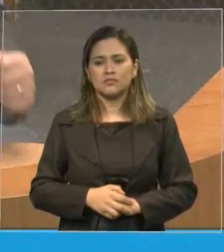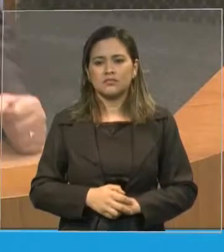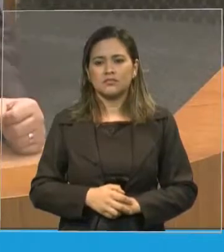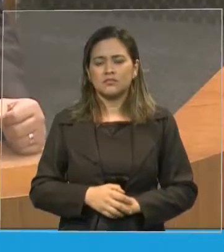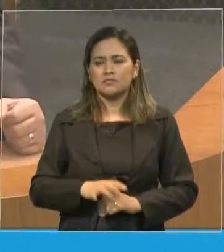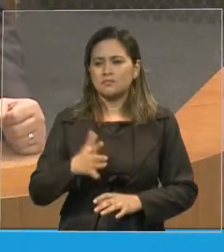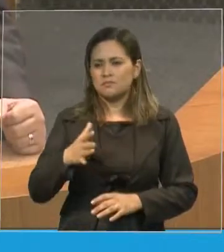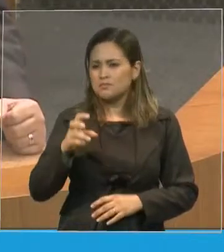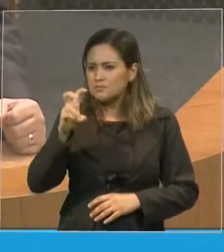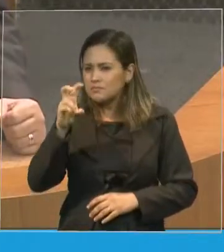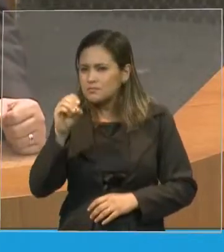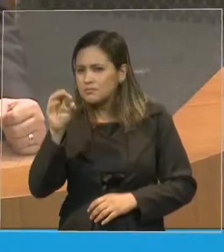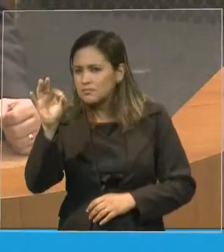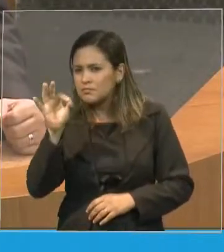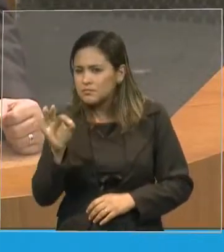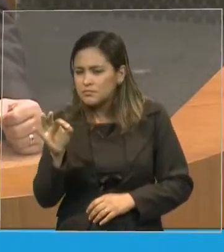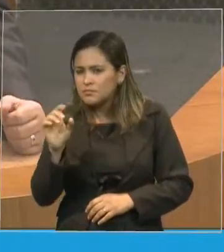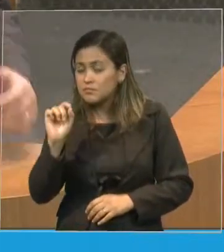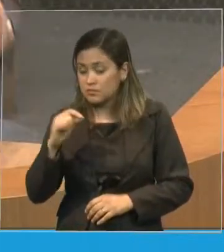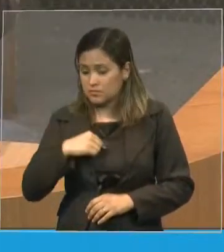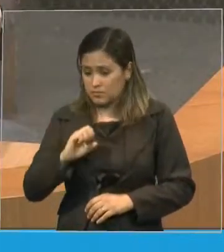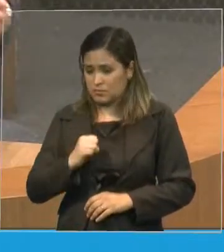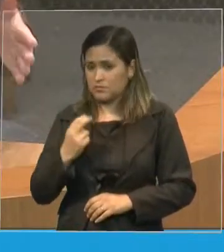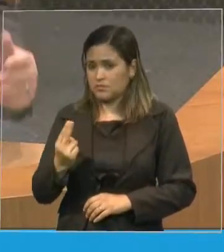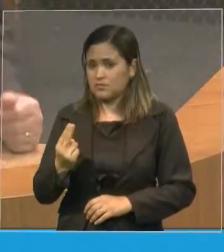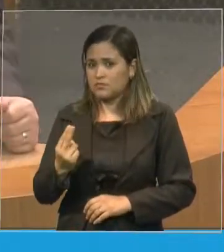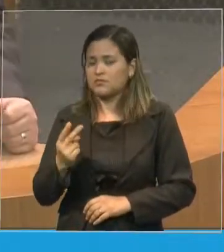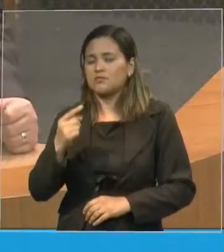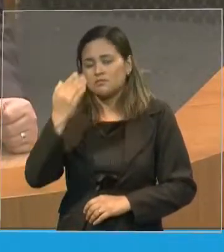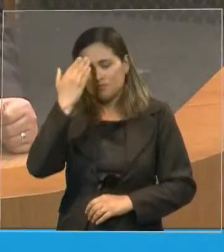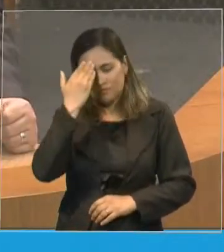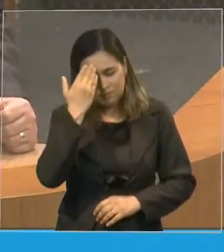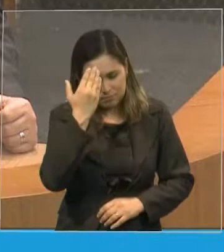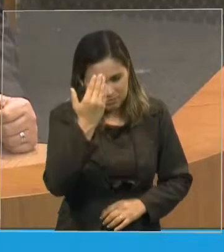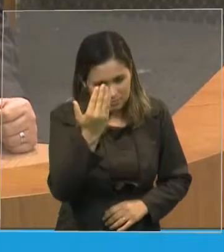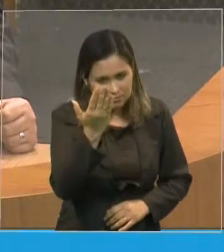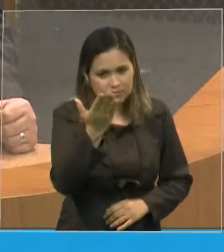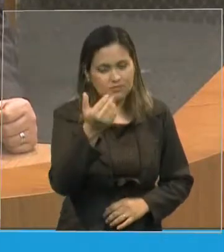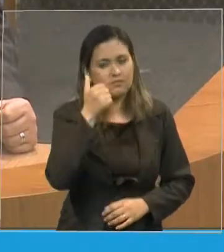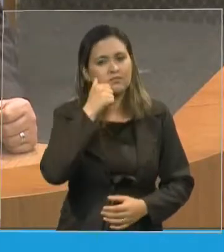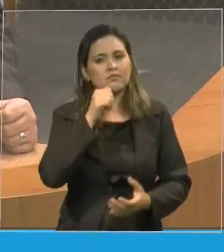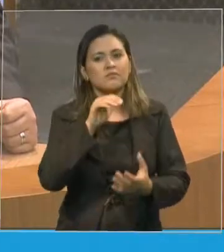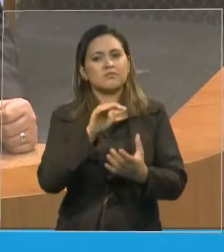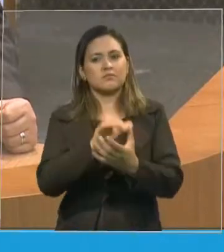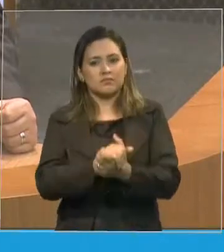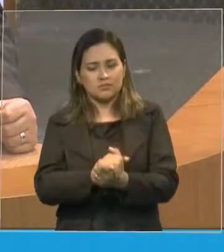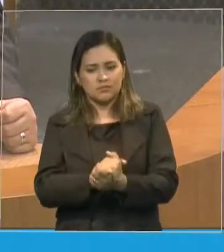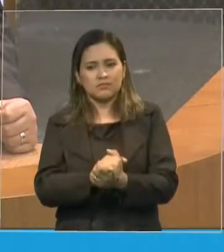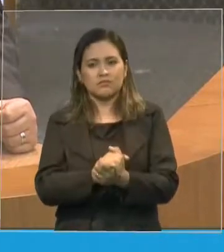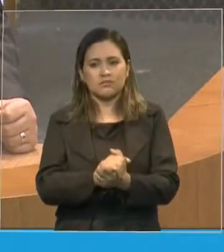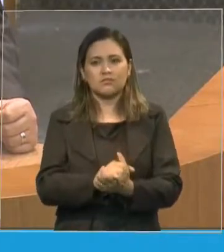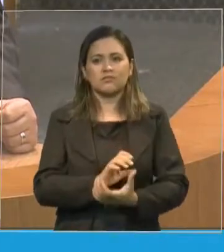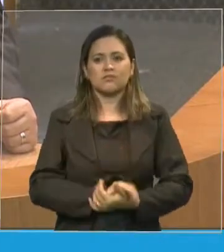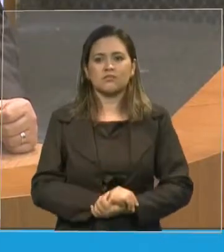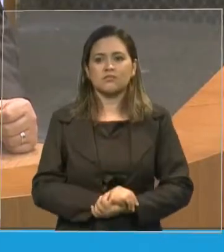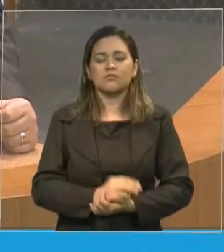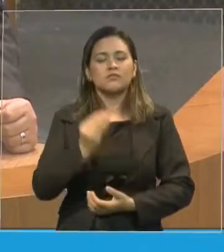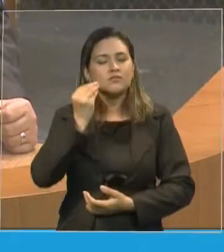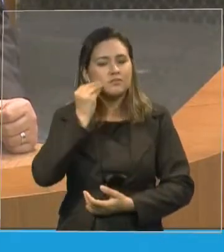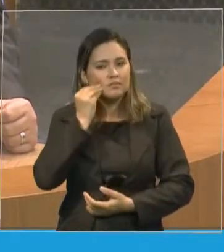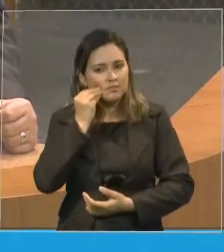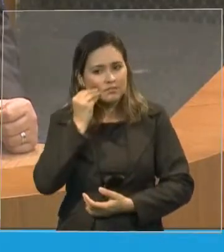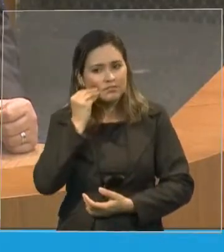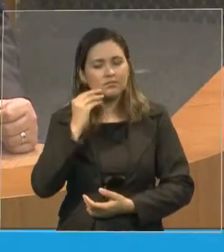eu tenho que reputar a ela, com quem compartilha esse título, tal seu amor e a sua compreensão. Um beijo, meu amor,